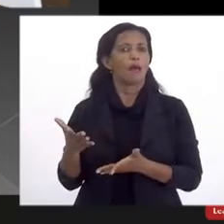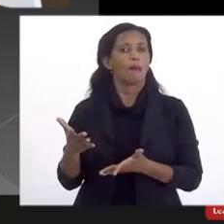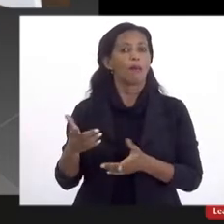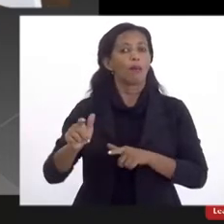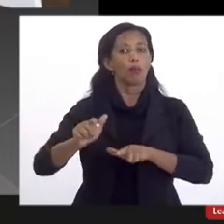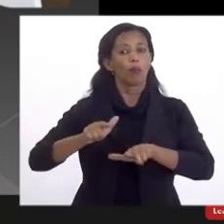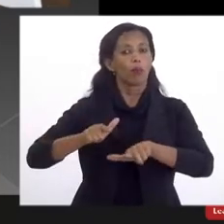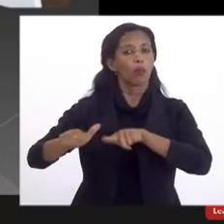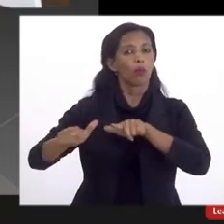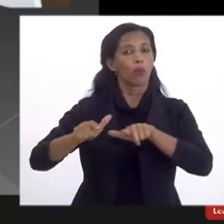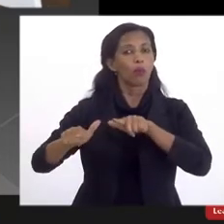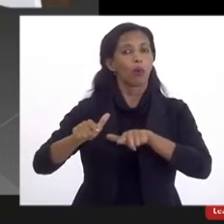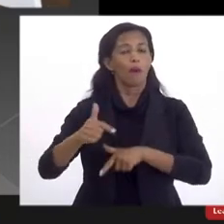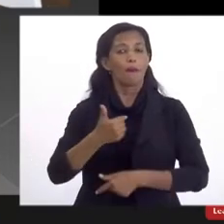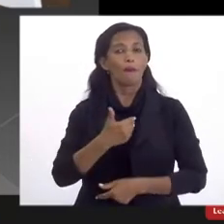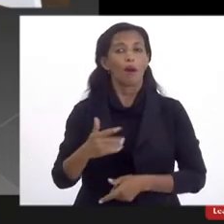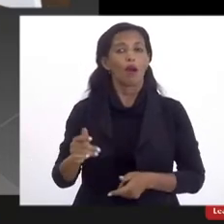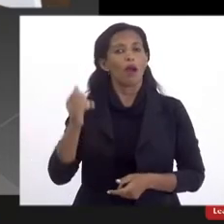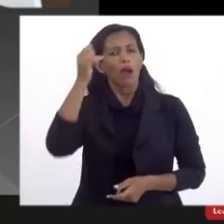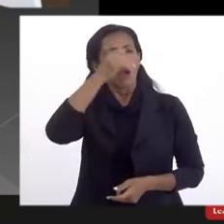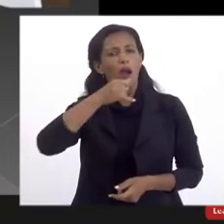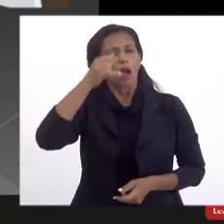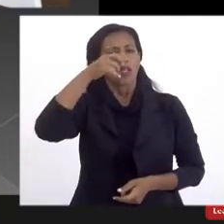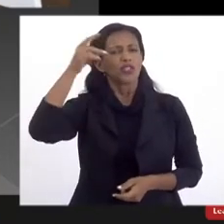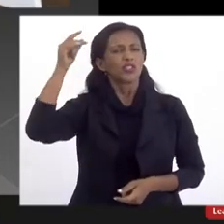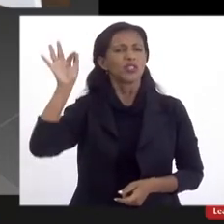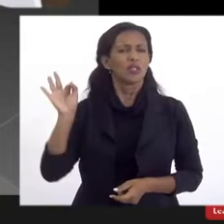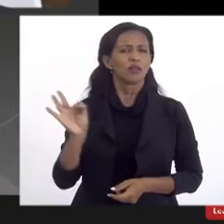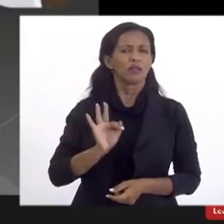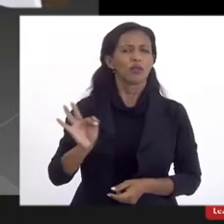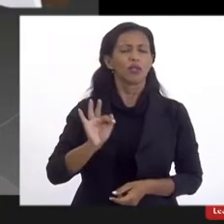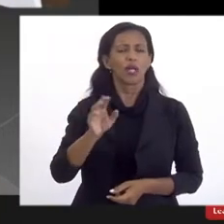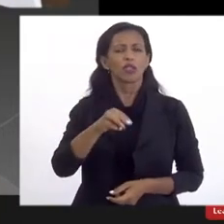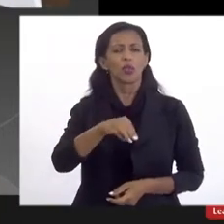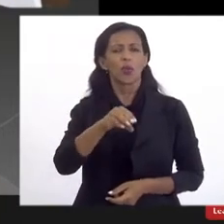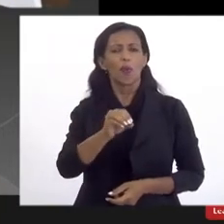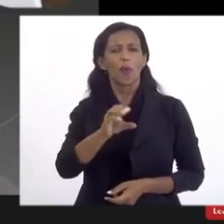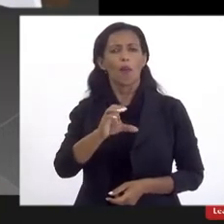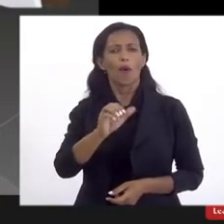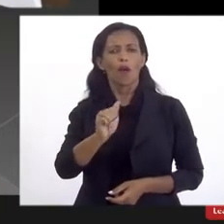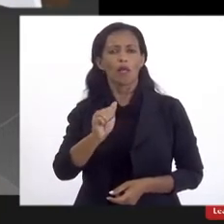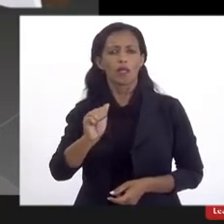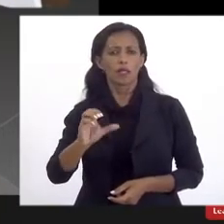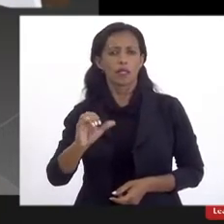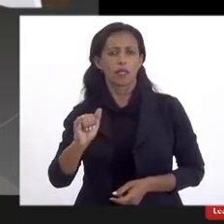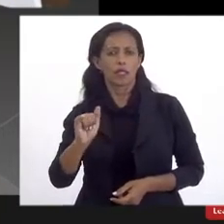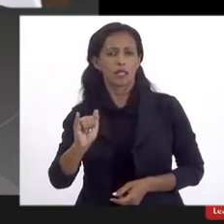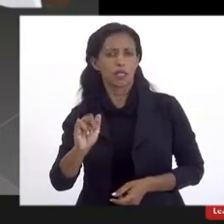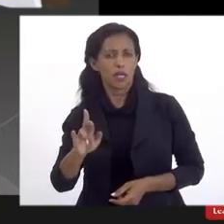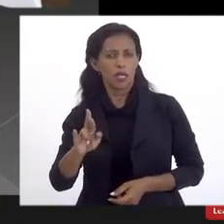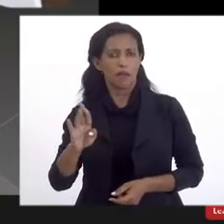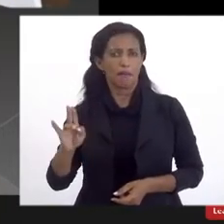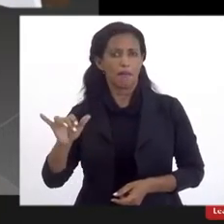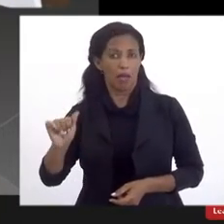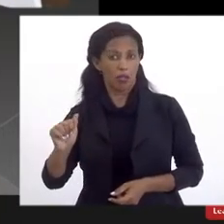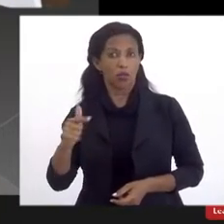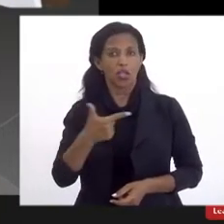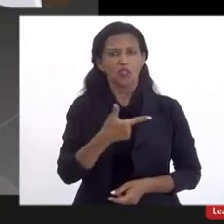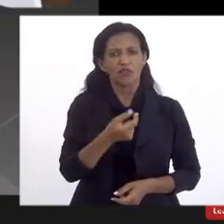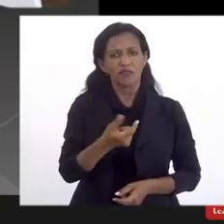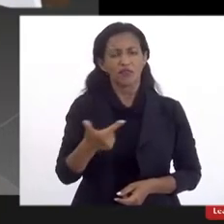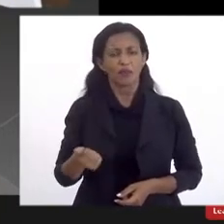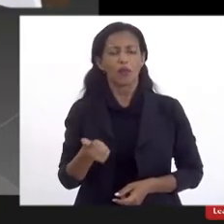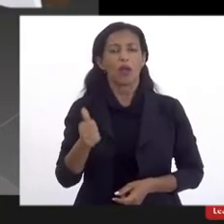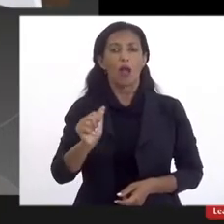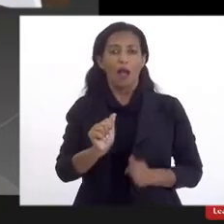pública da antiga Faculdade Moacir Bastos, e em 2021, a LERJ reservou um